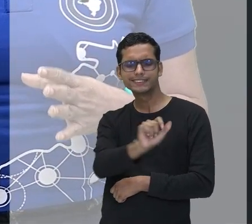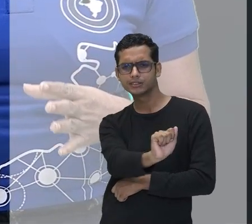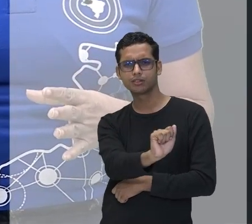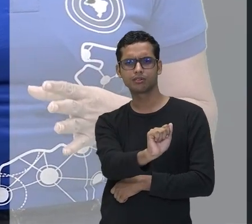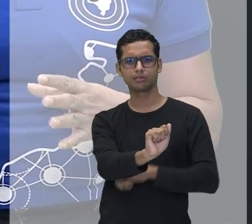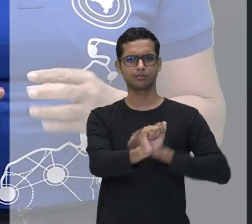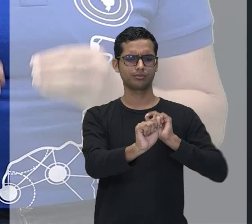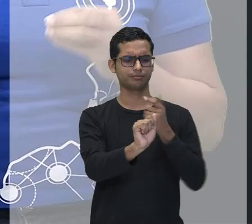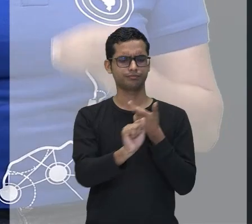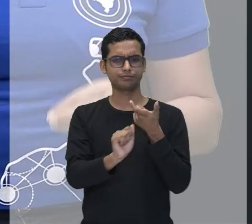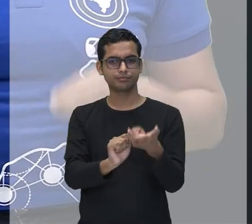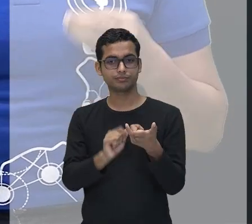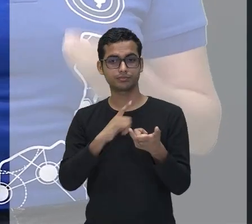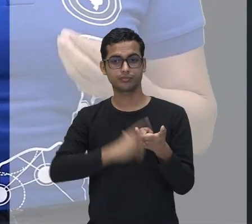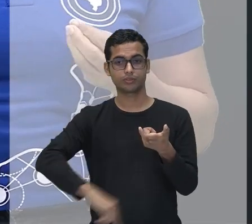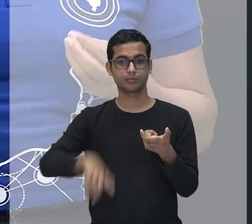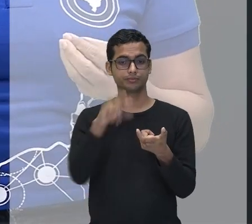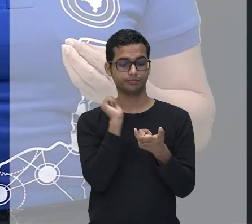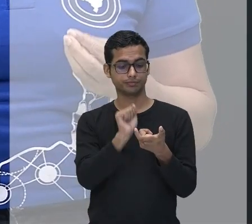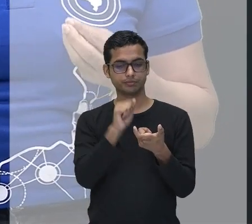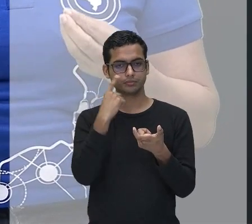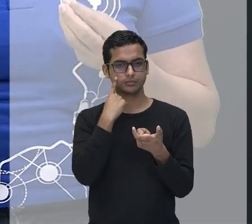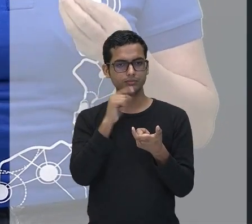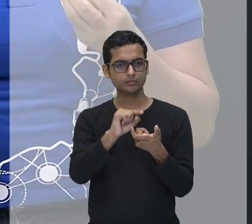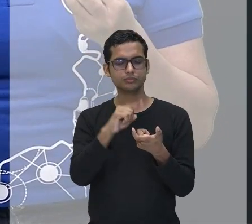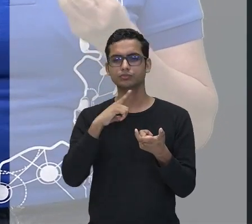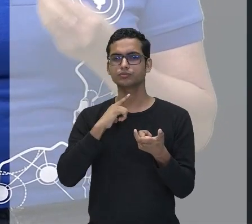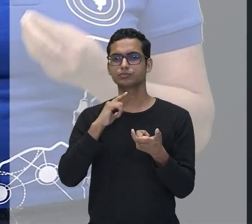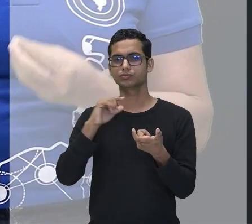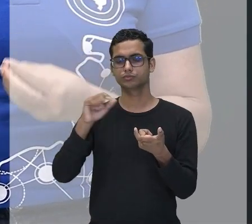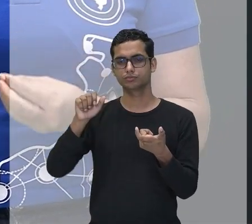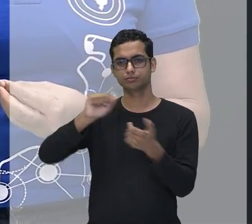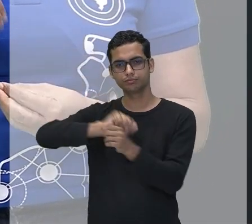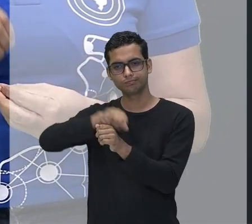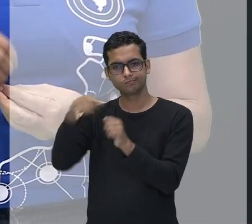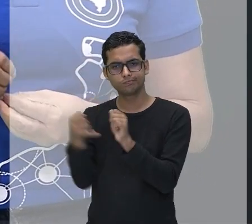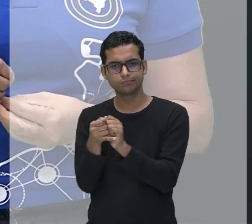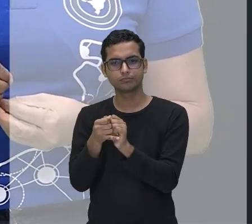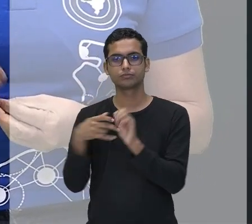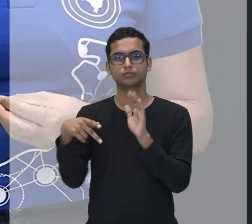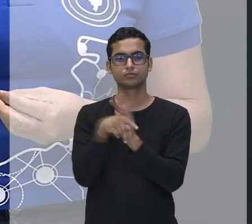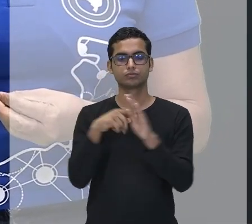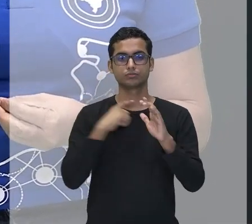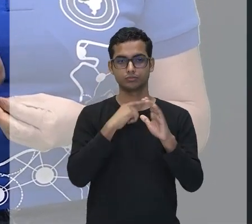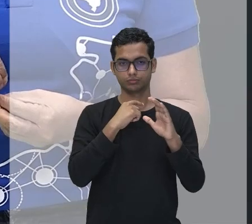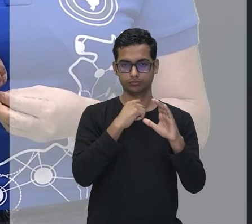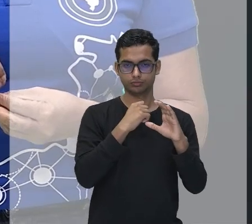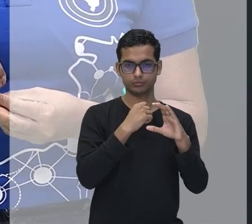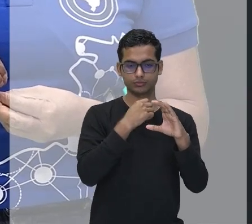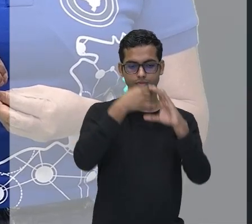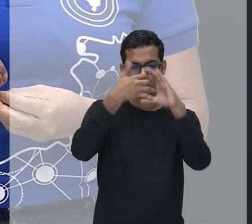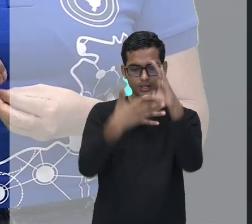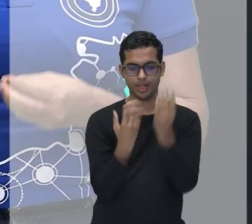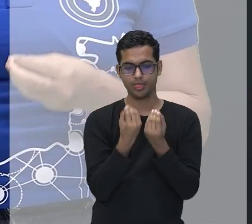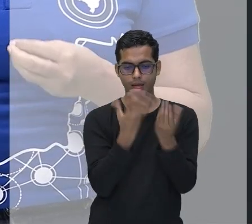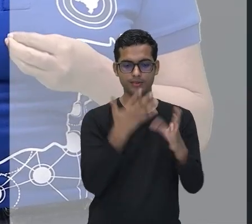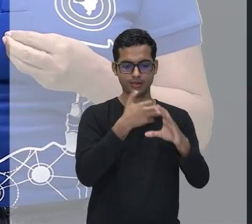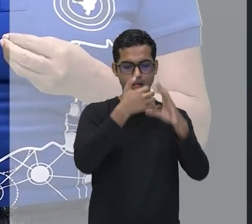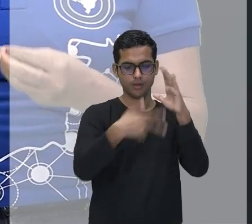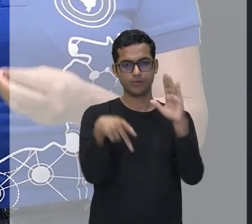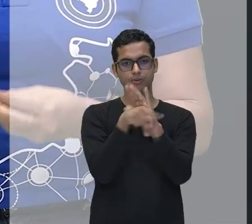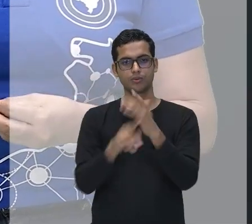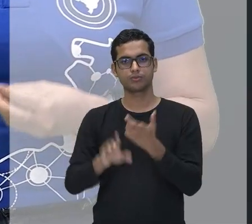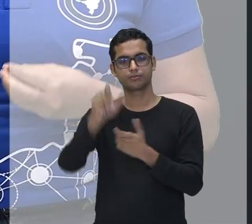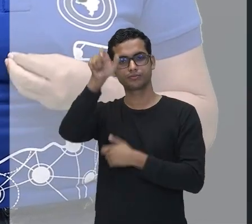adjetivo? Qual é a função desse adjetivo? É caracterizar o substantivo. Então,